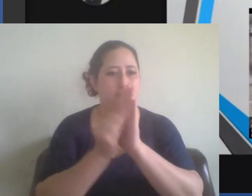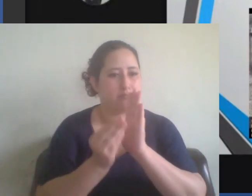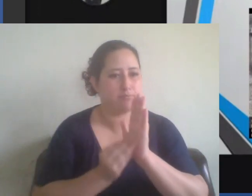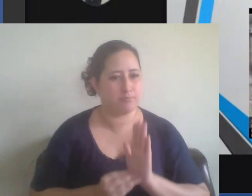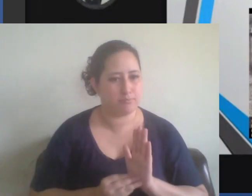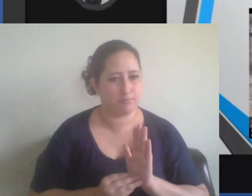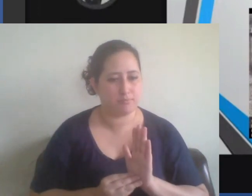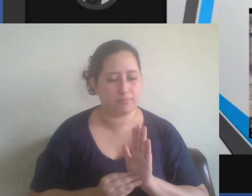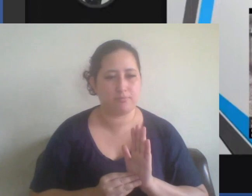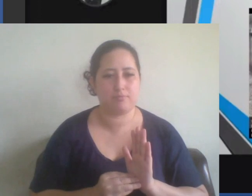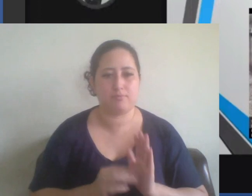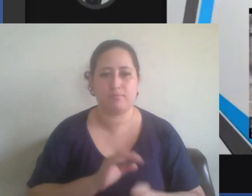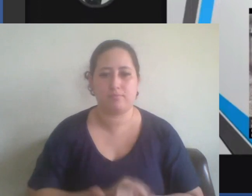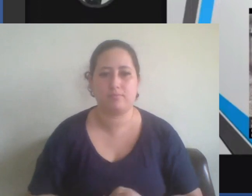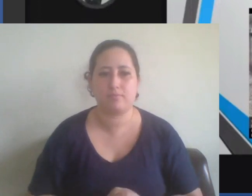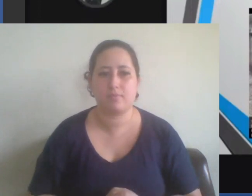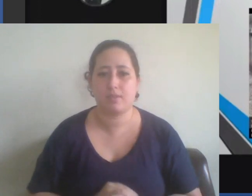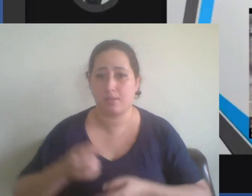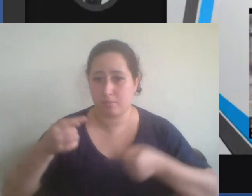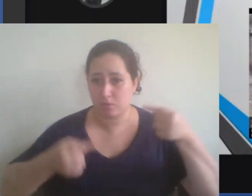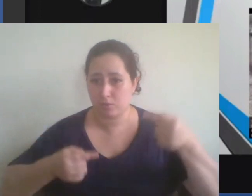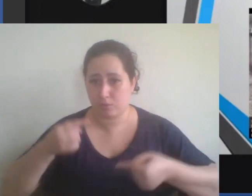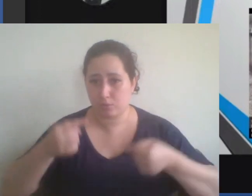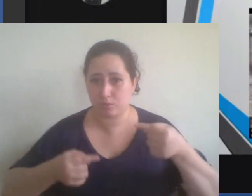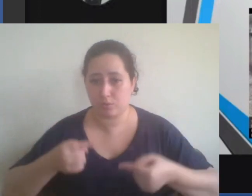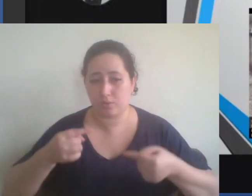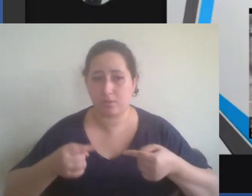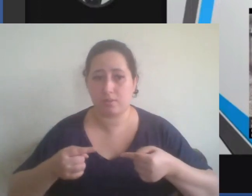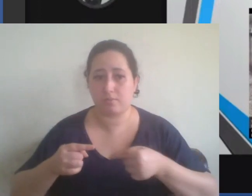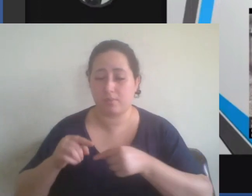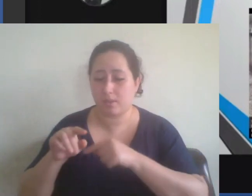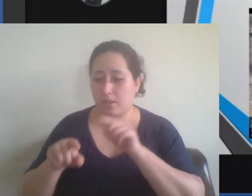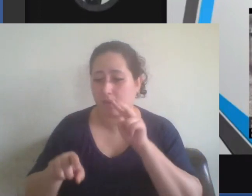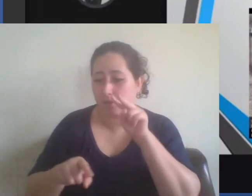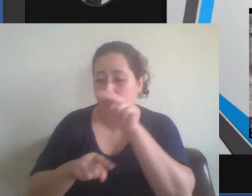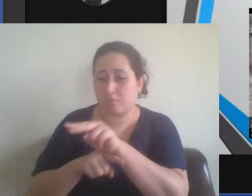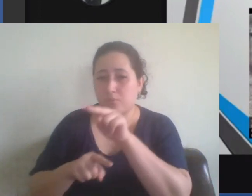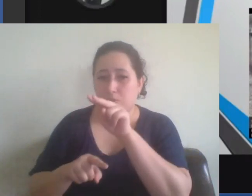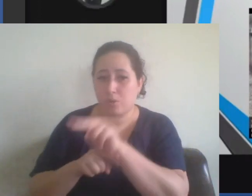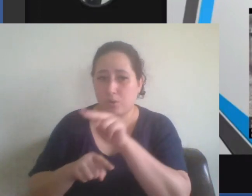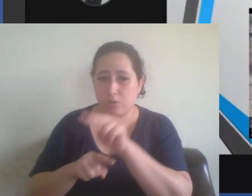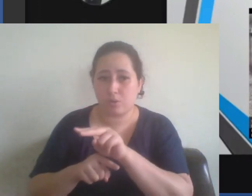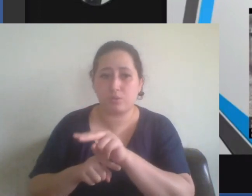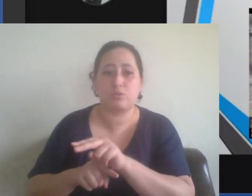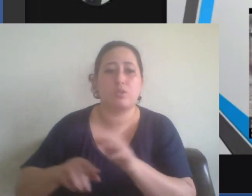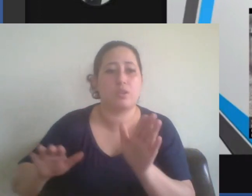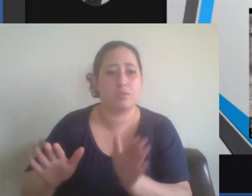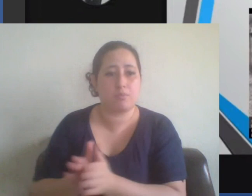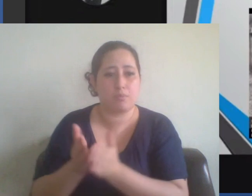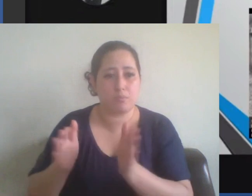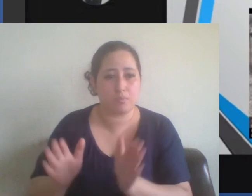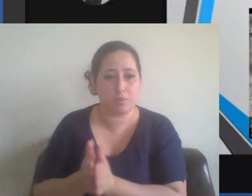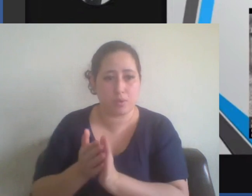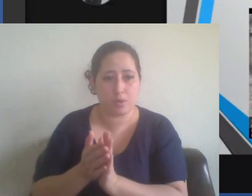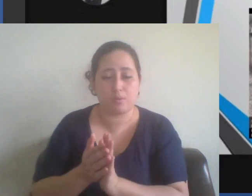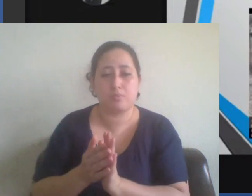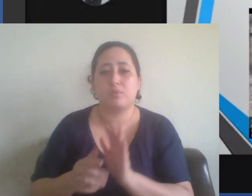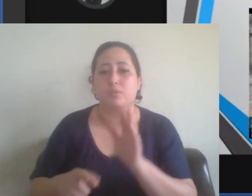de um debate para a proteção dos mais pobres e desafortunados,